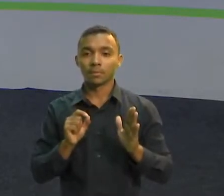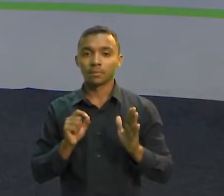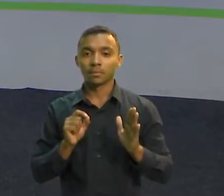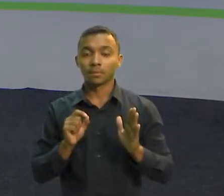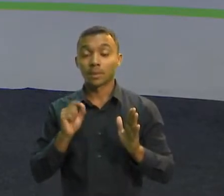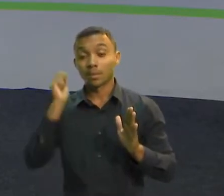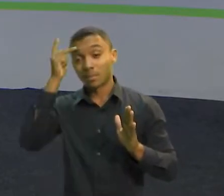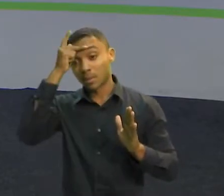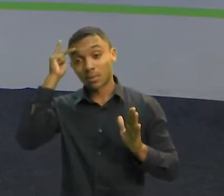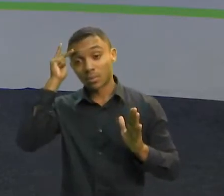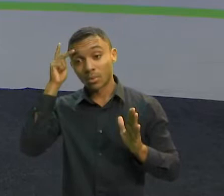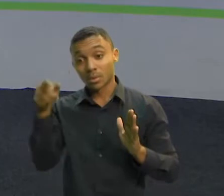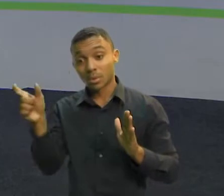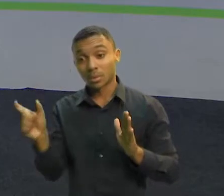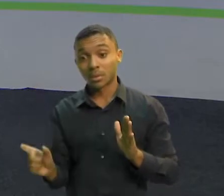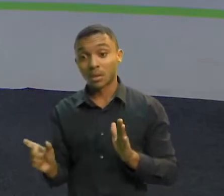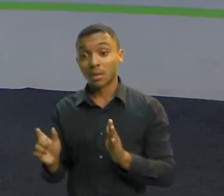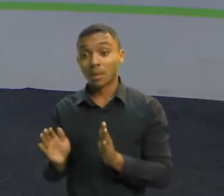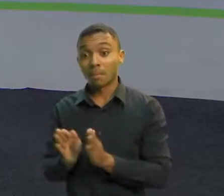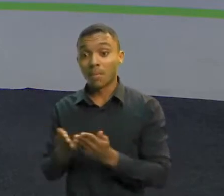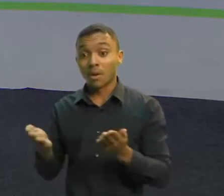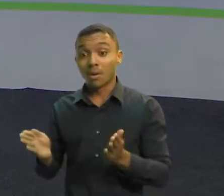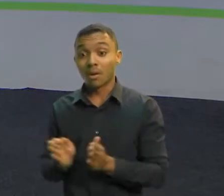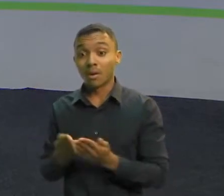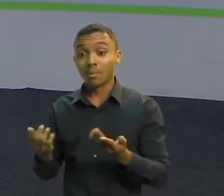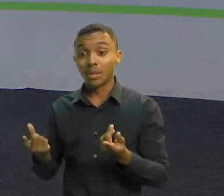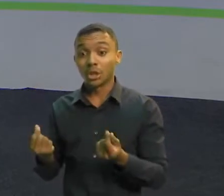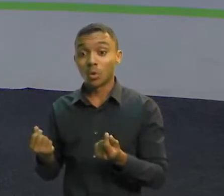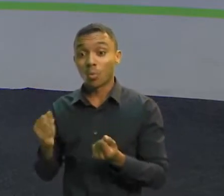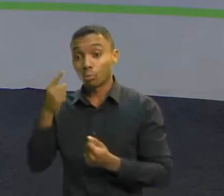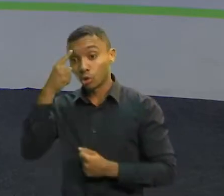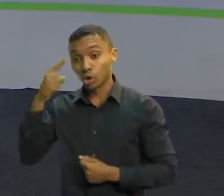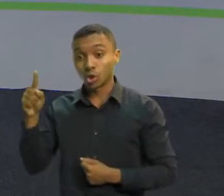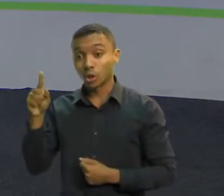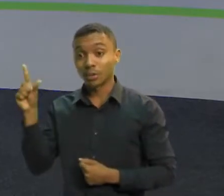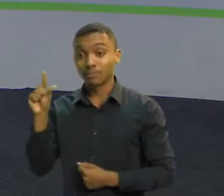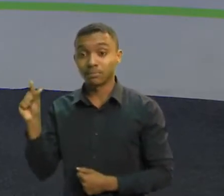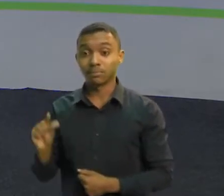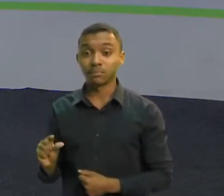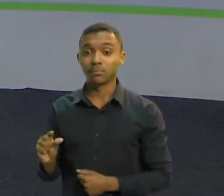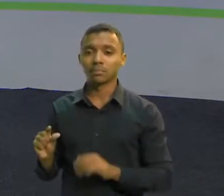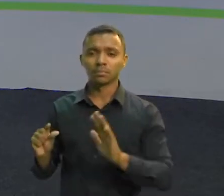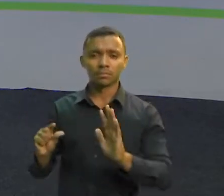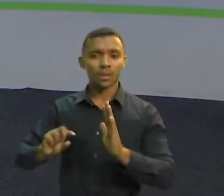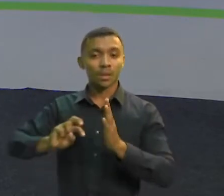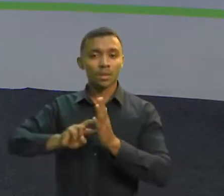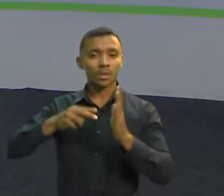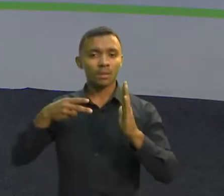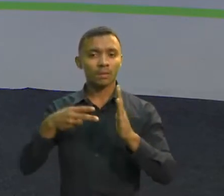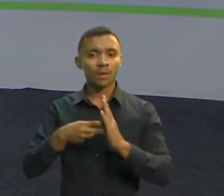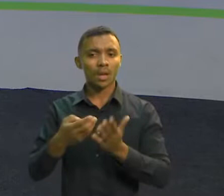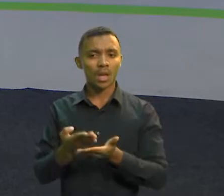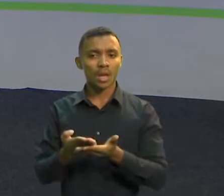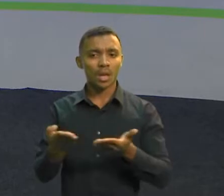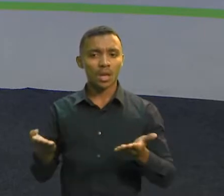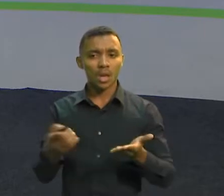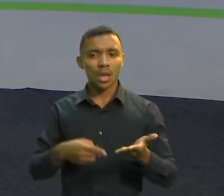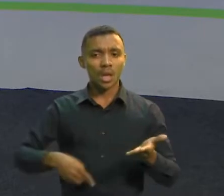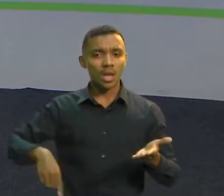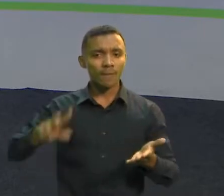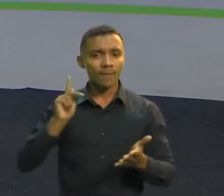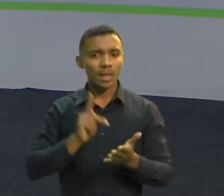pobres caiu na Grande Fortaleza. Mas isso não significa que a população mais vulnerável teve ganhos reais.